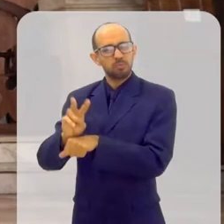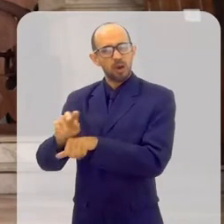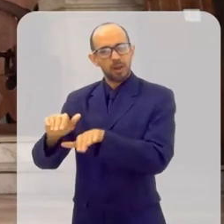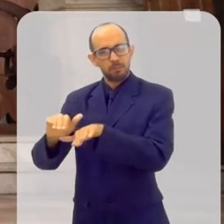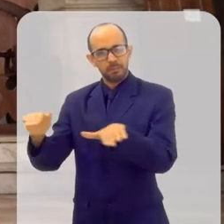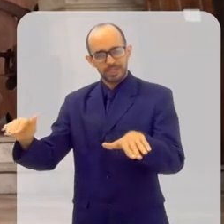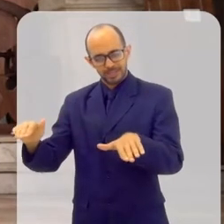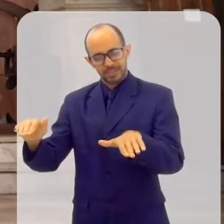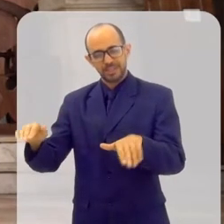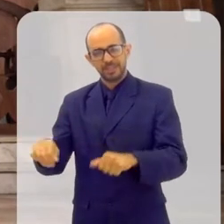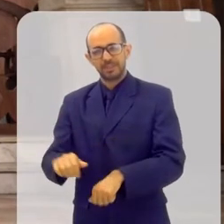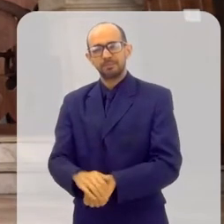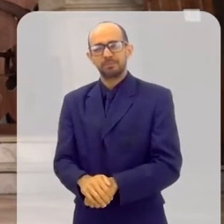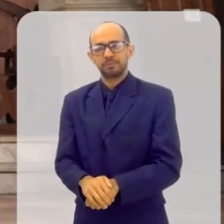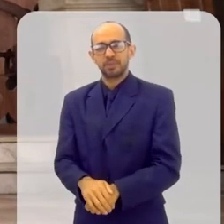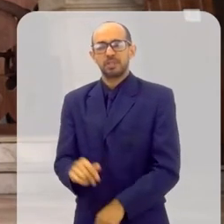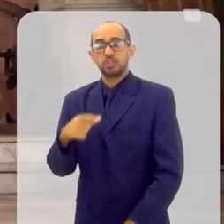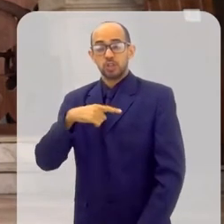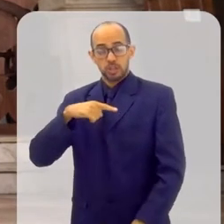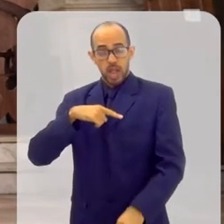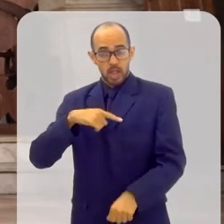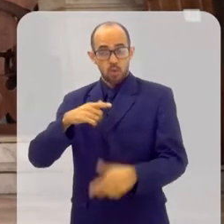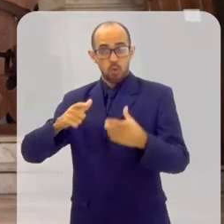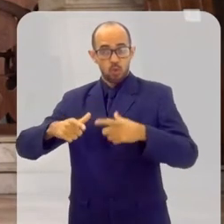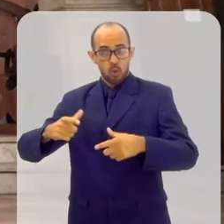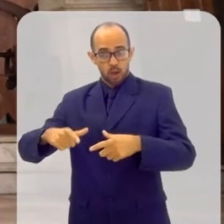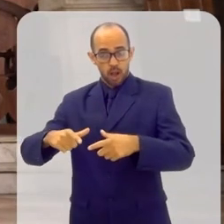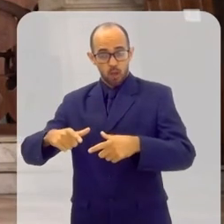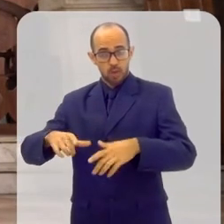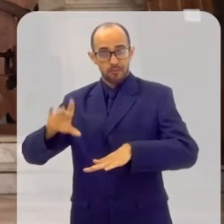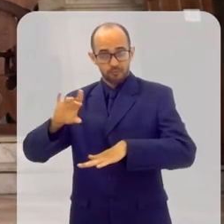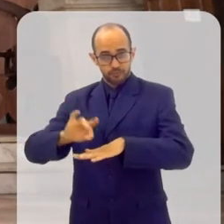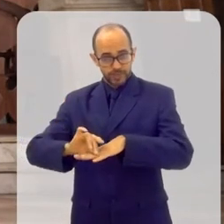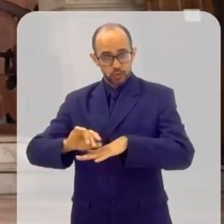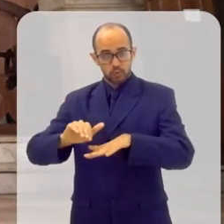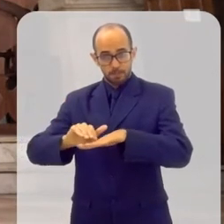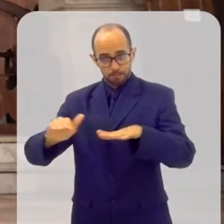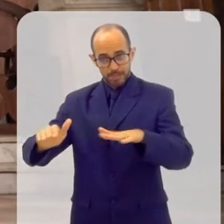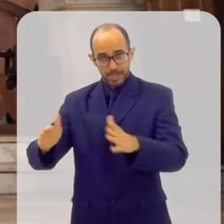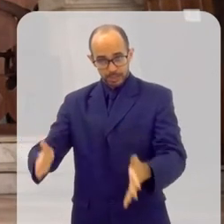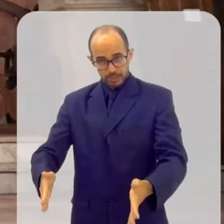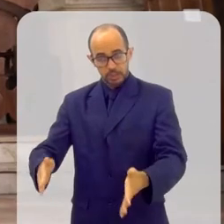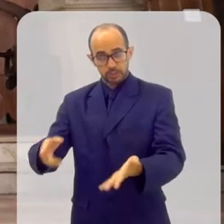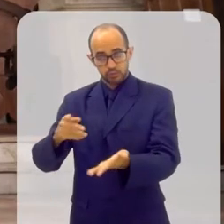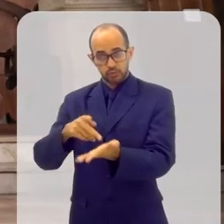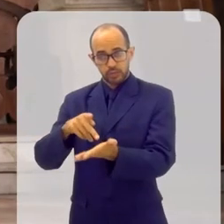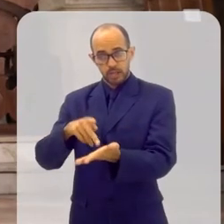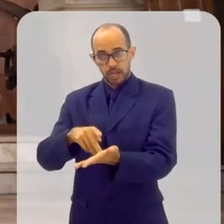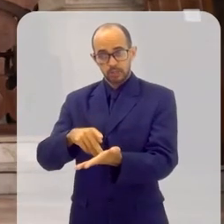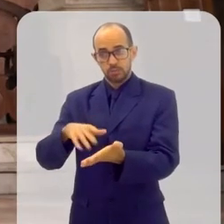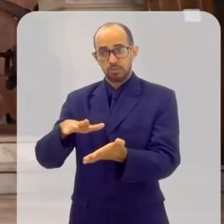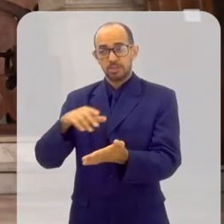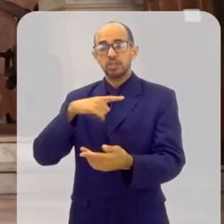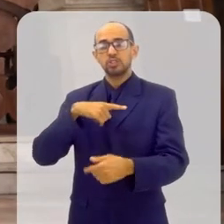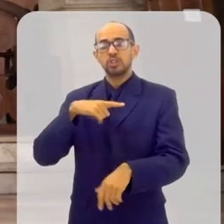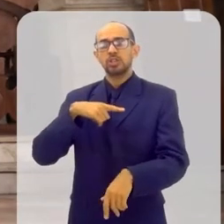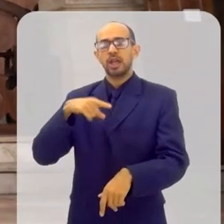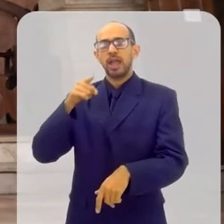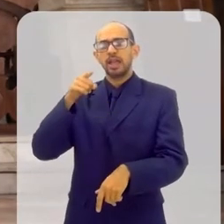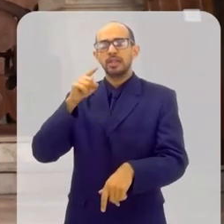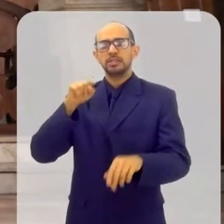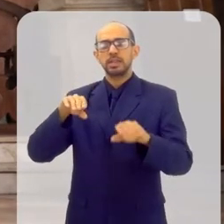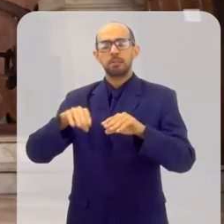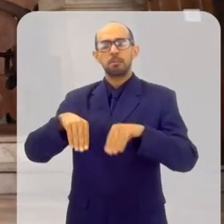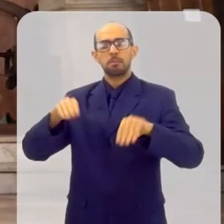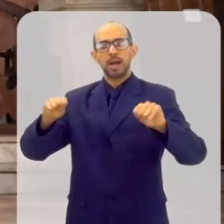Então, além do altar fixo, onde nós temos aí a mesa do altar, nós celebramos